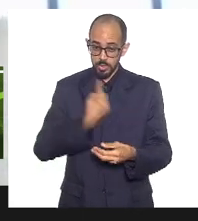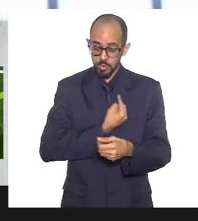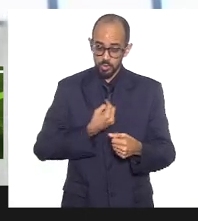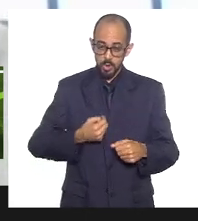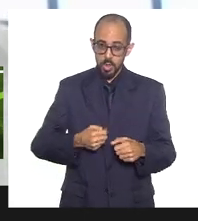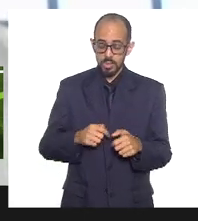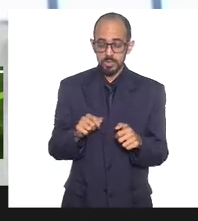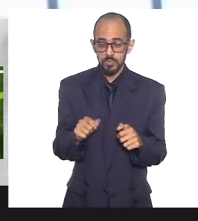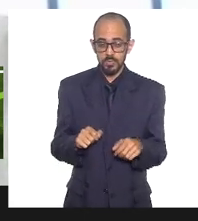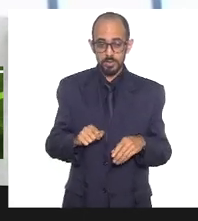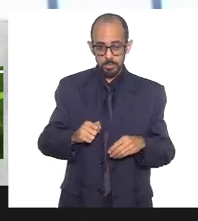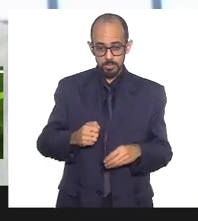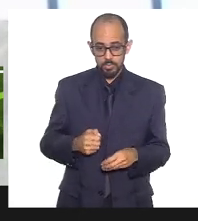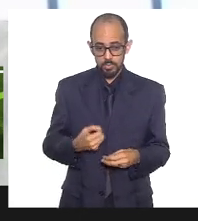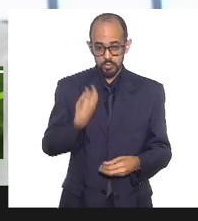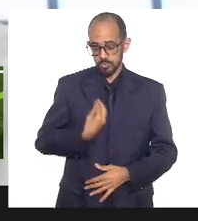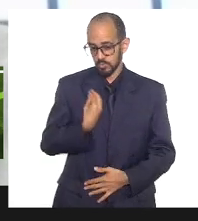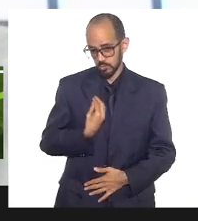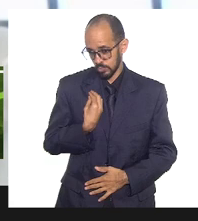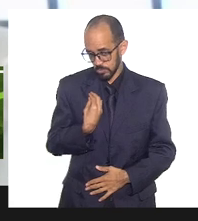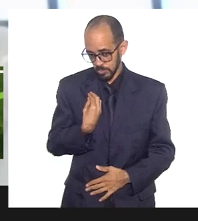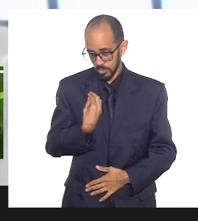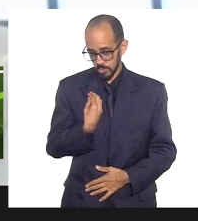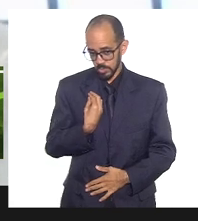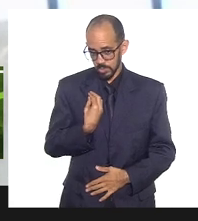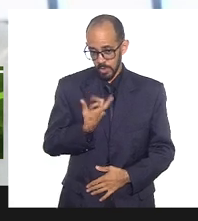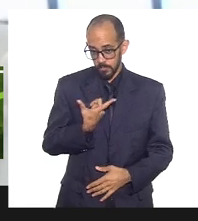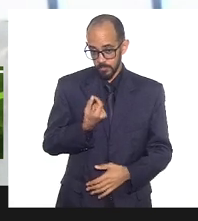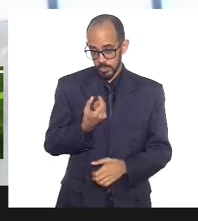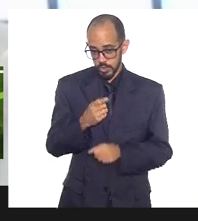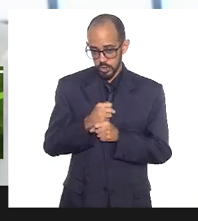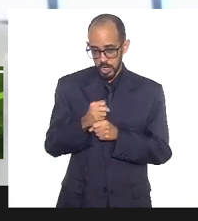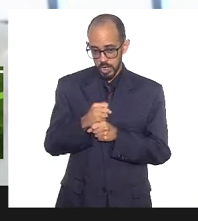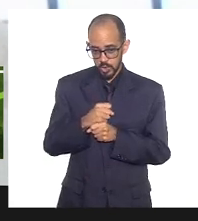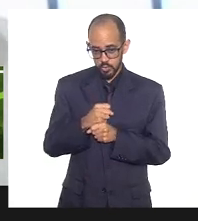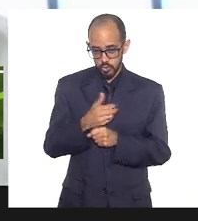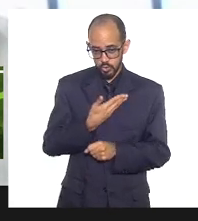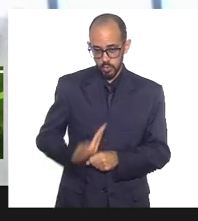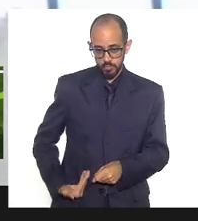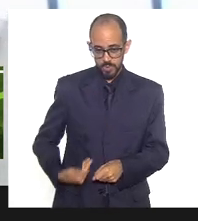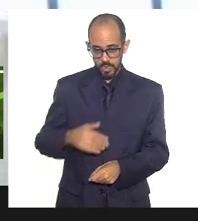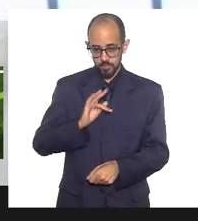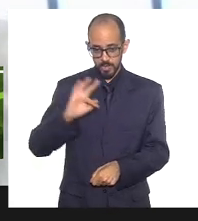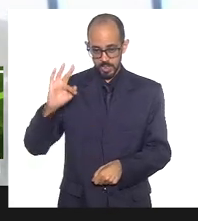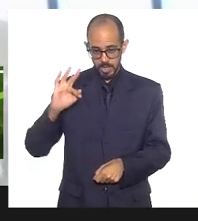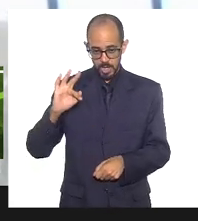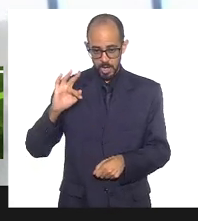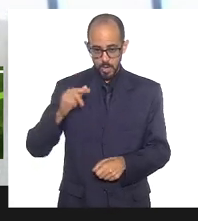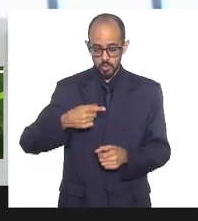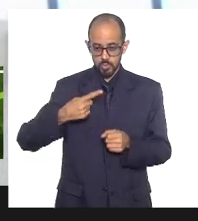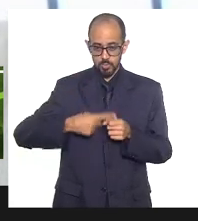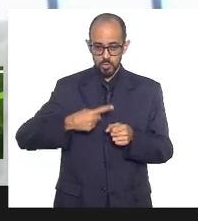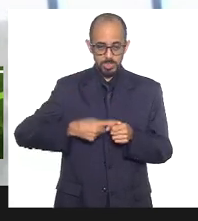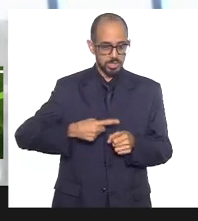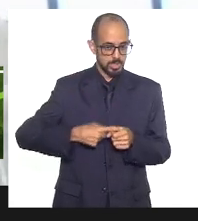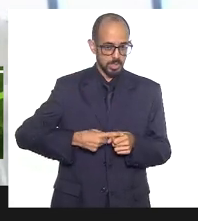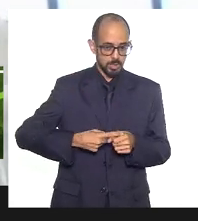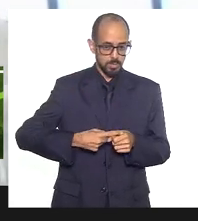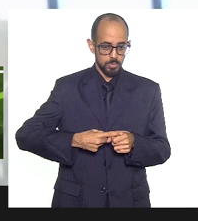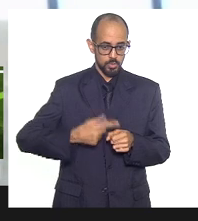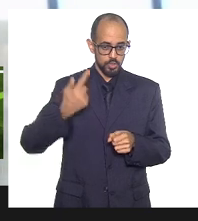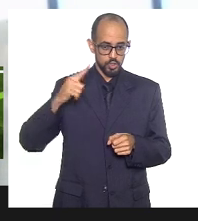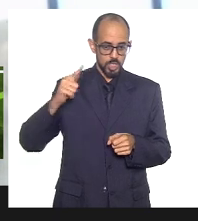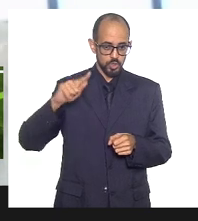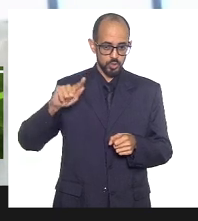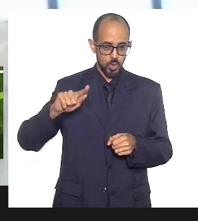formatos de 20 anos de governo federal, de município, de gestora,